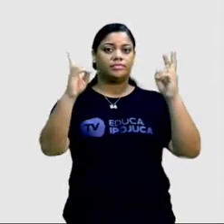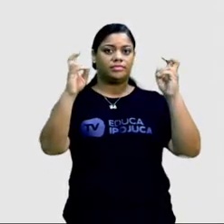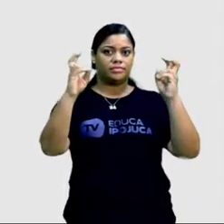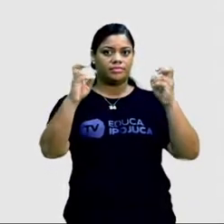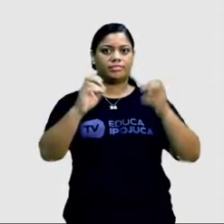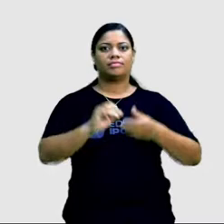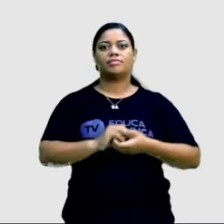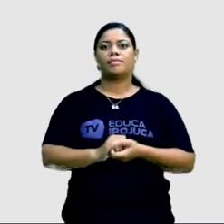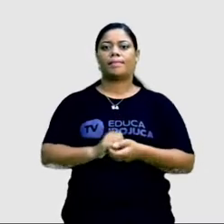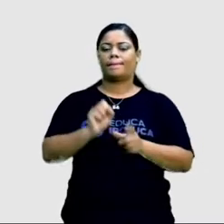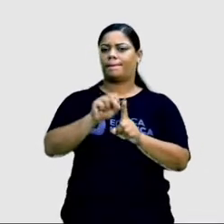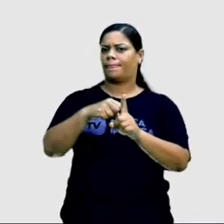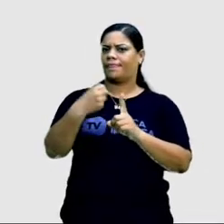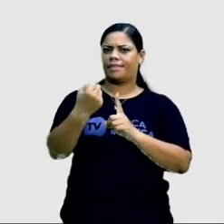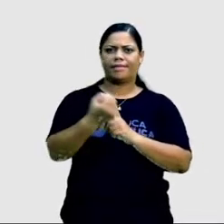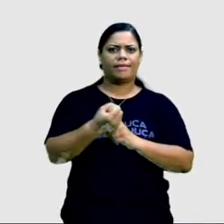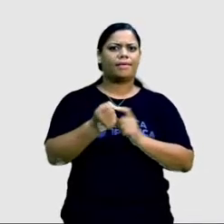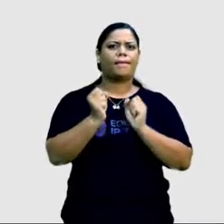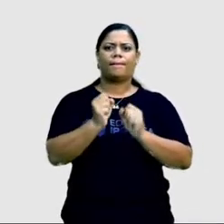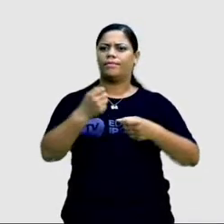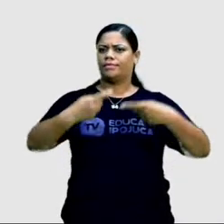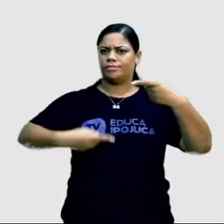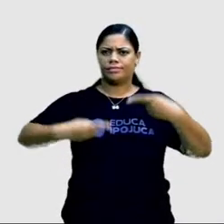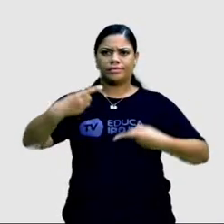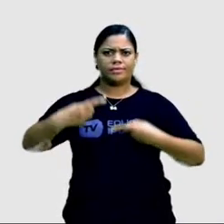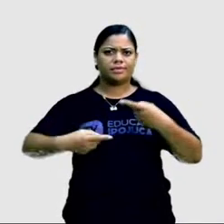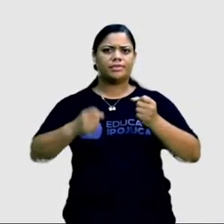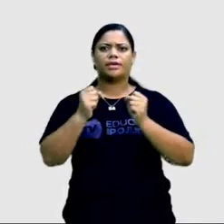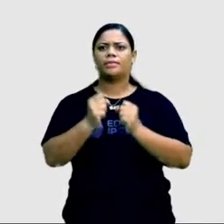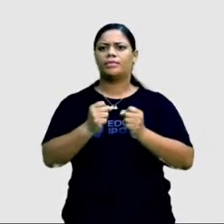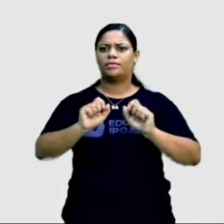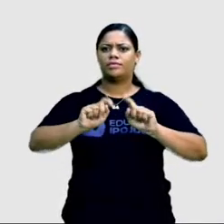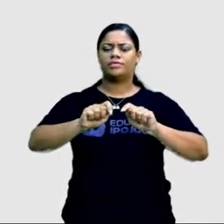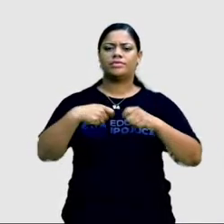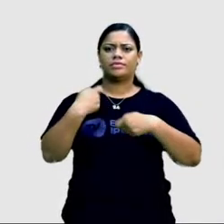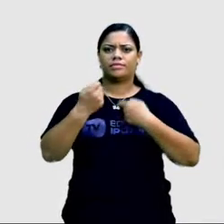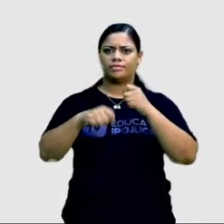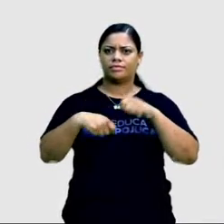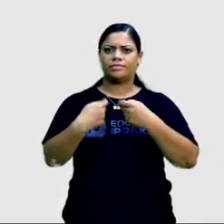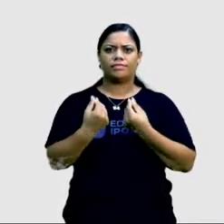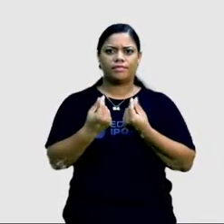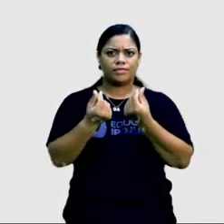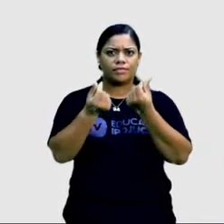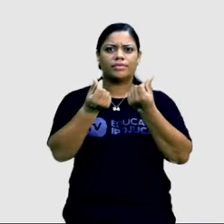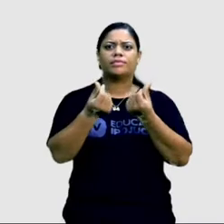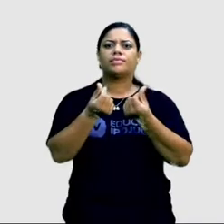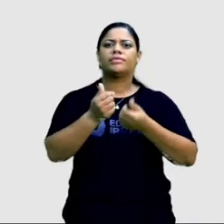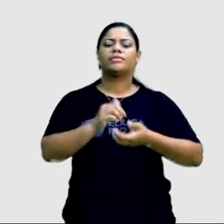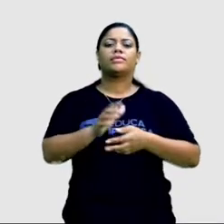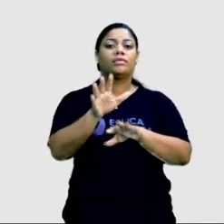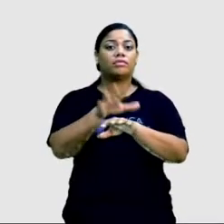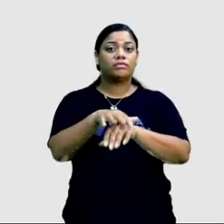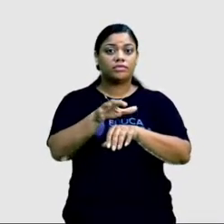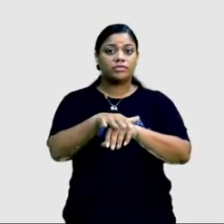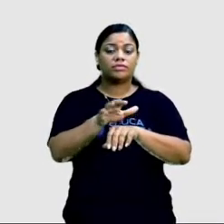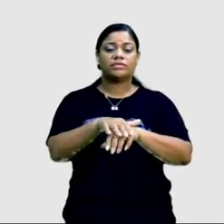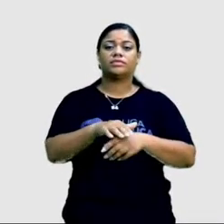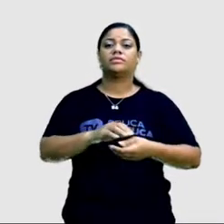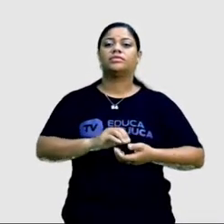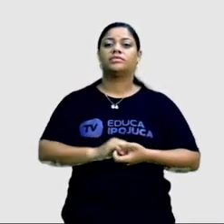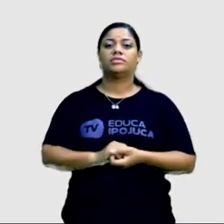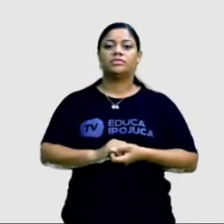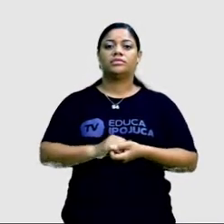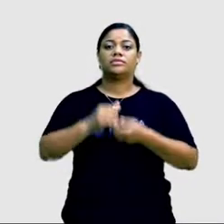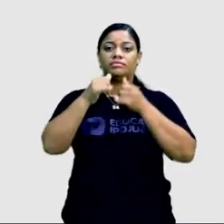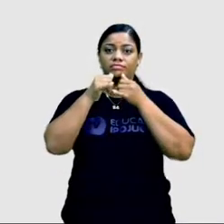ela é social, ela pode ser política, ela pode ser econômica. A função é prioritariamente informar.